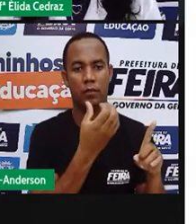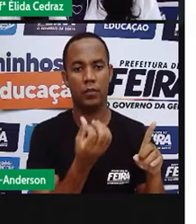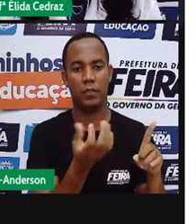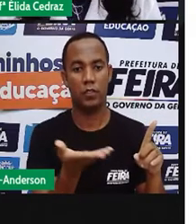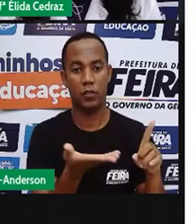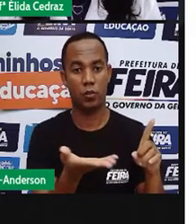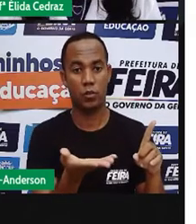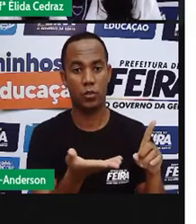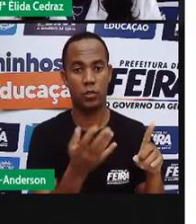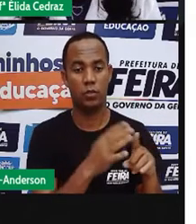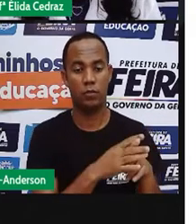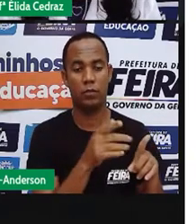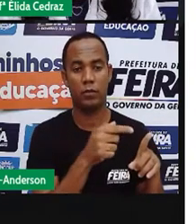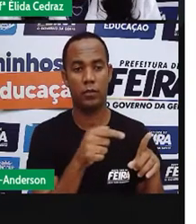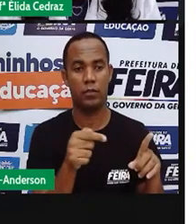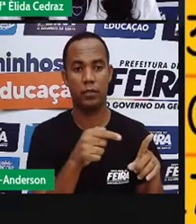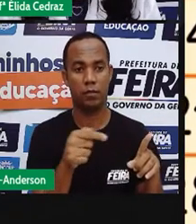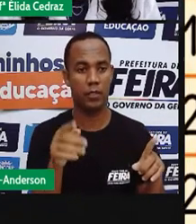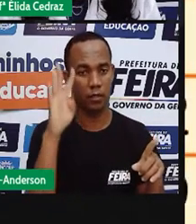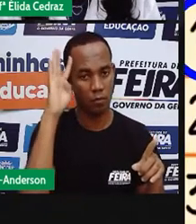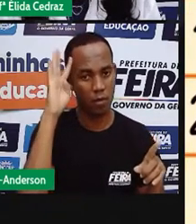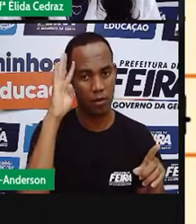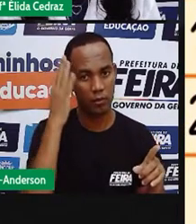e o dia da semana é quarta.